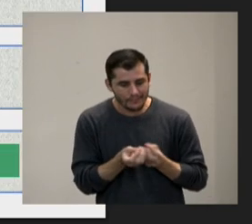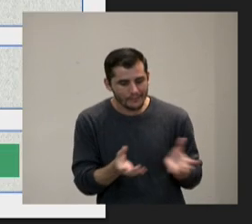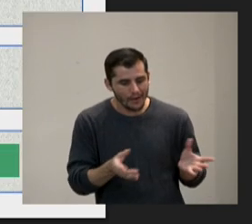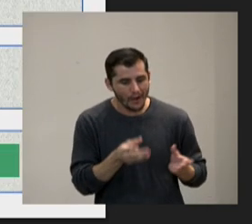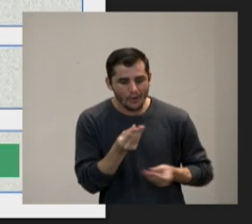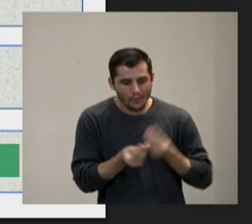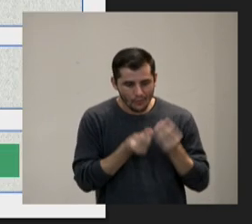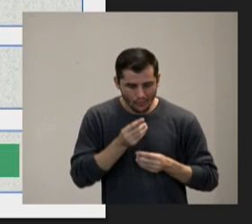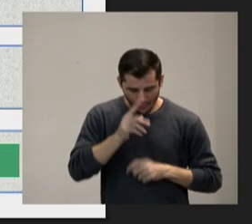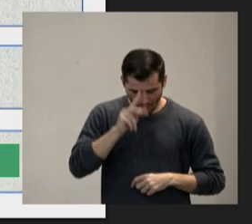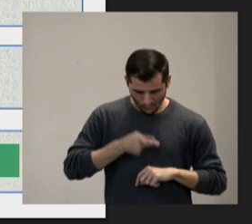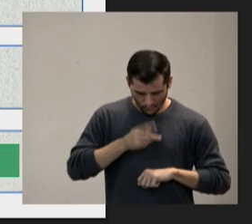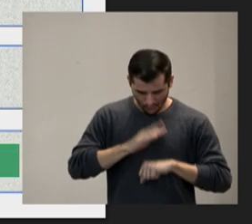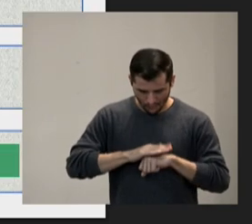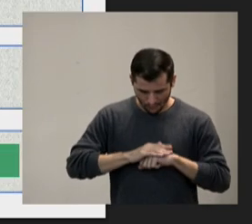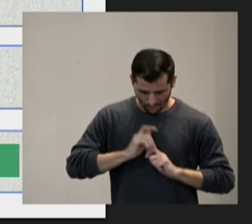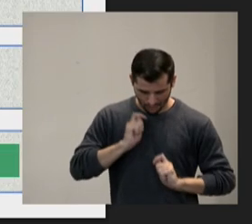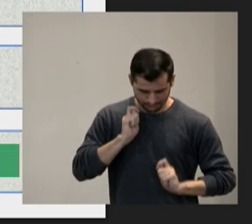lendo